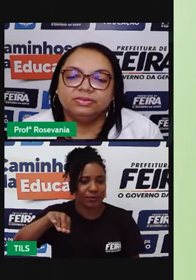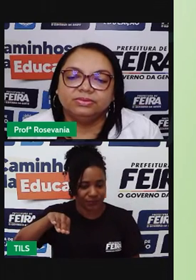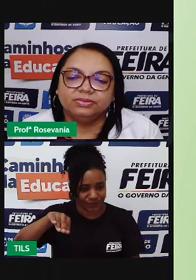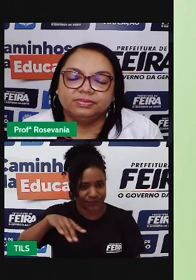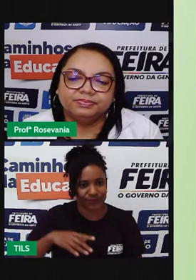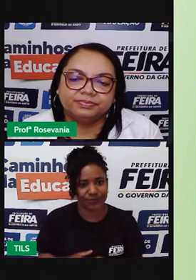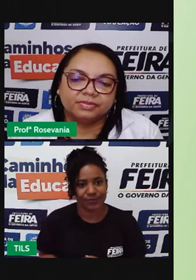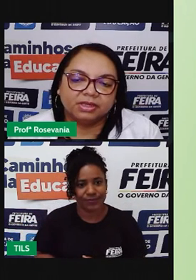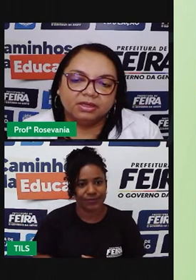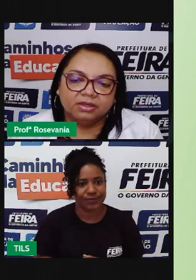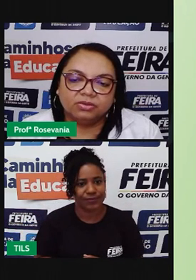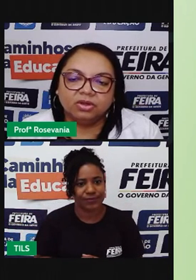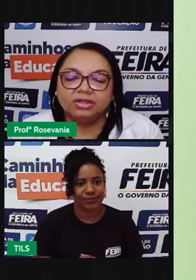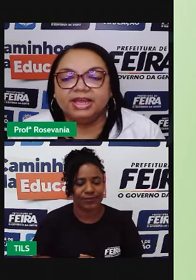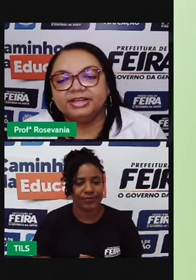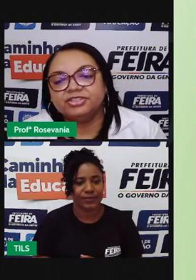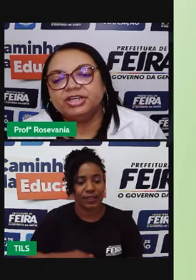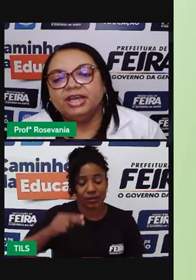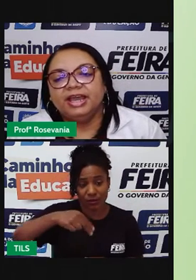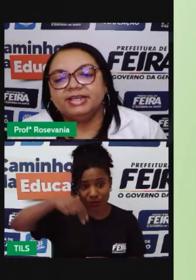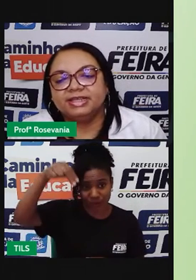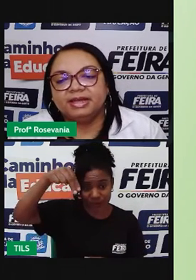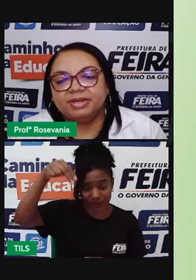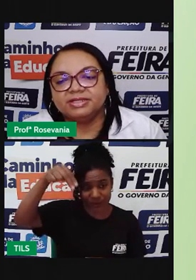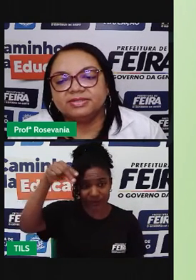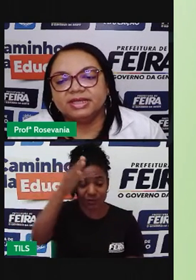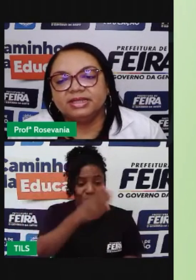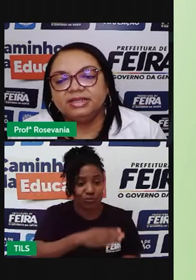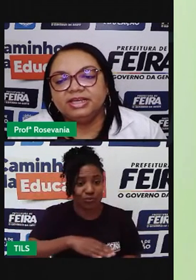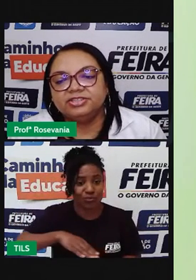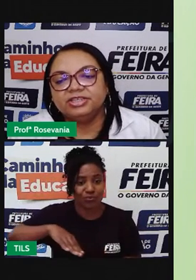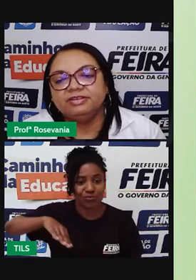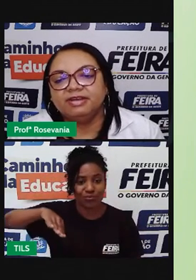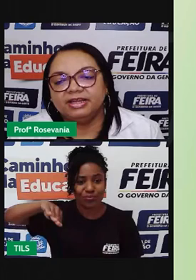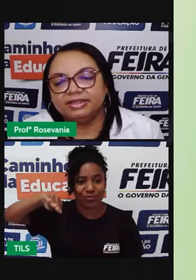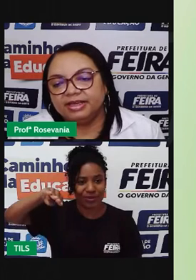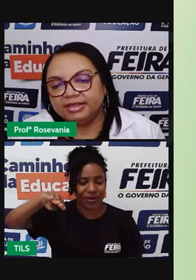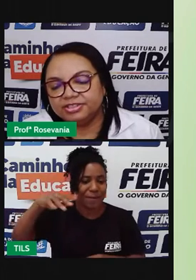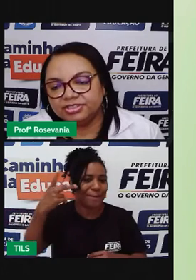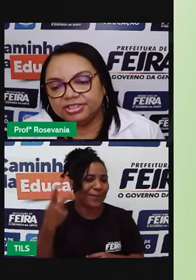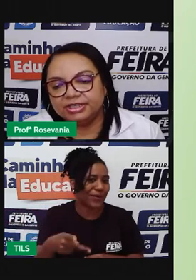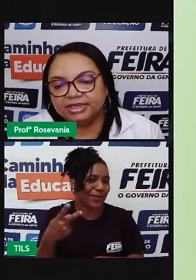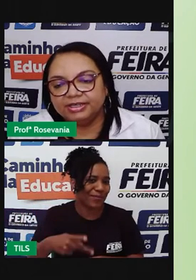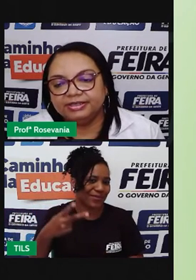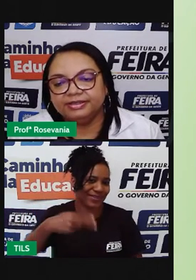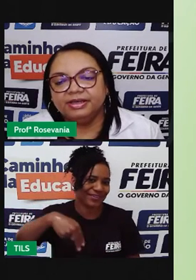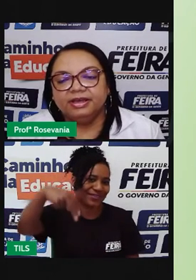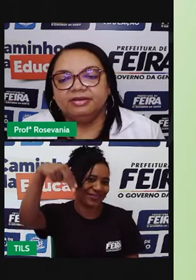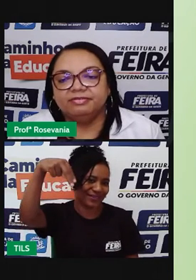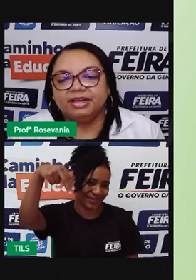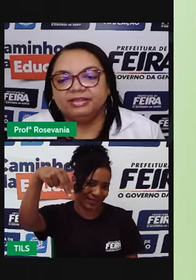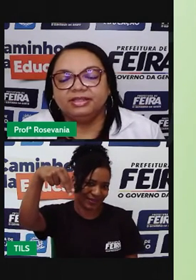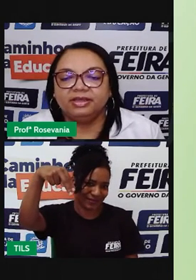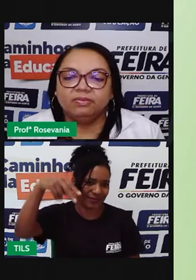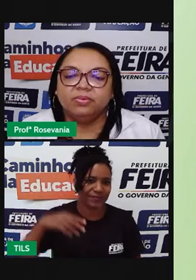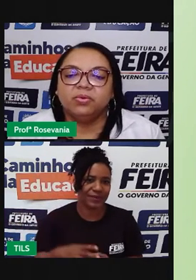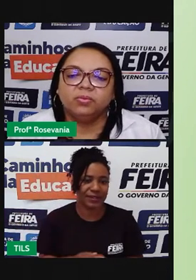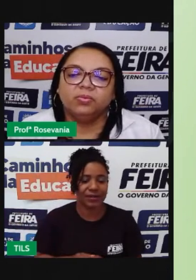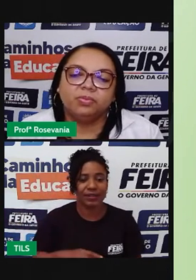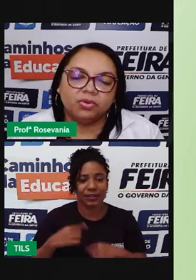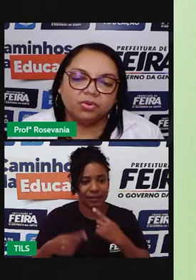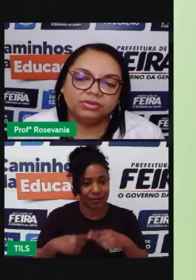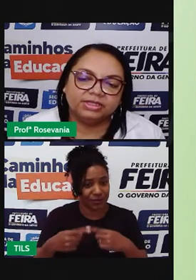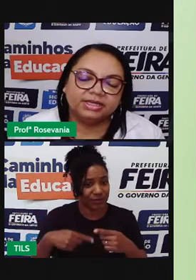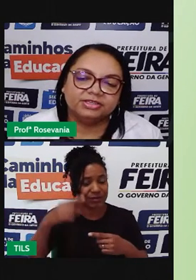Nordeste. Essa depressão sertaneja que vai até, a gente, né, vai entender um